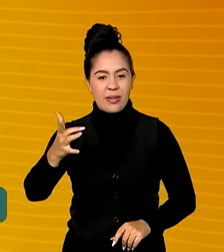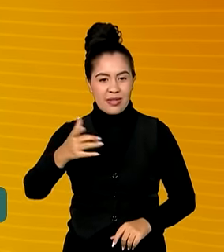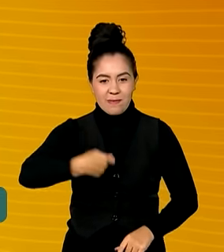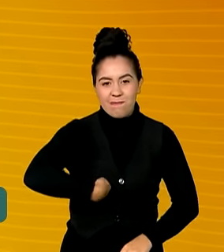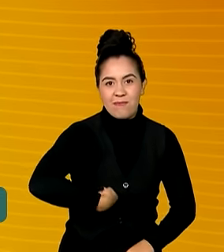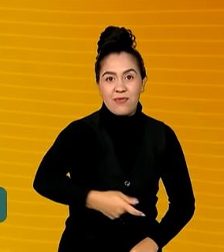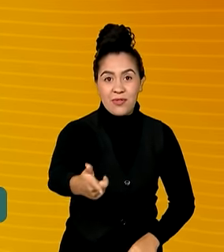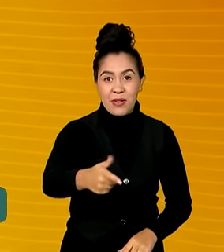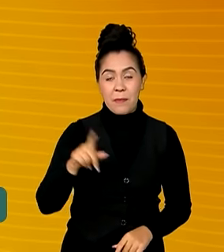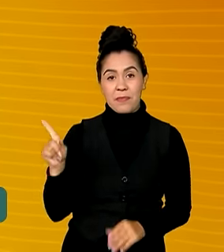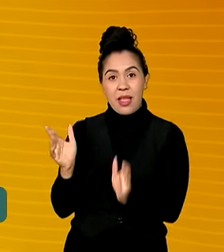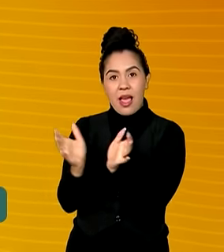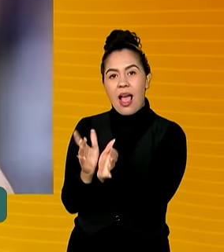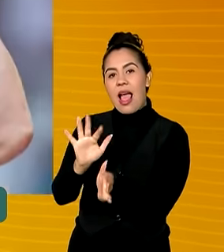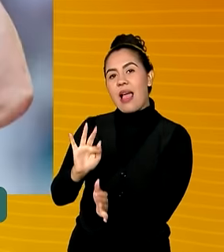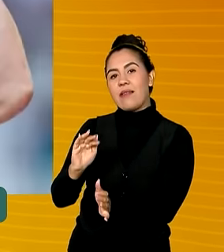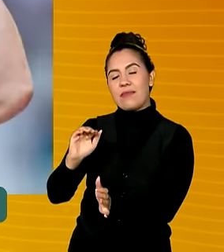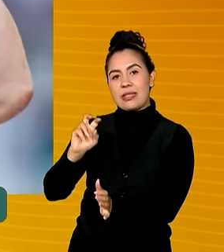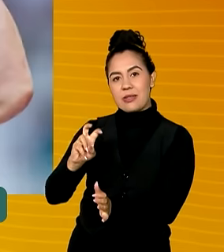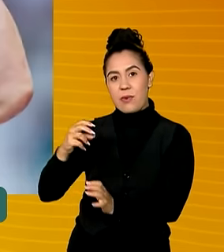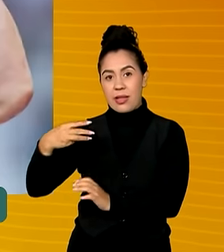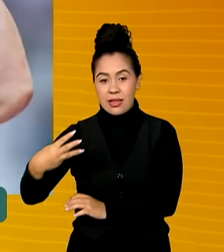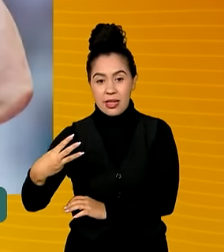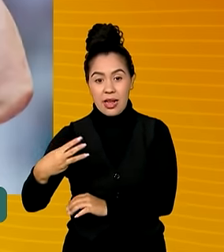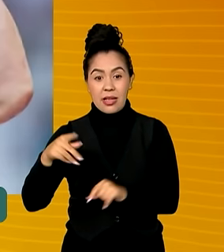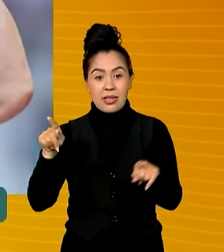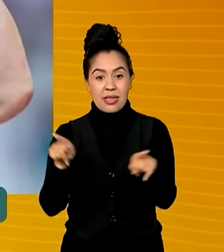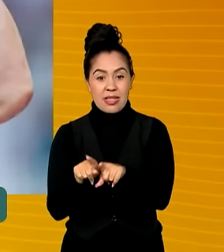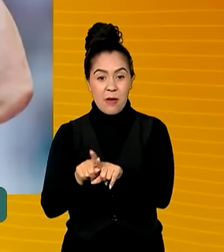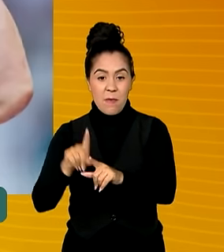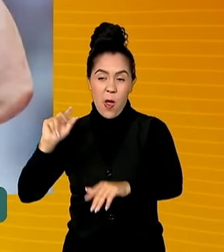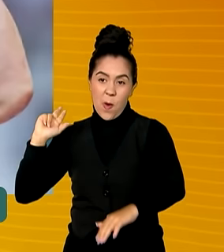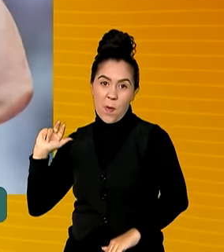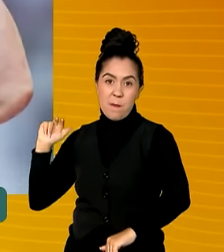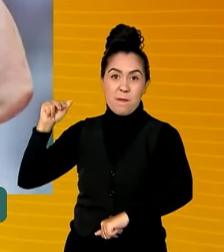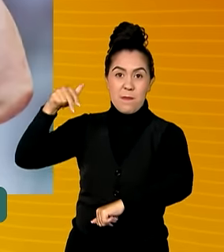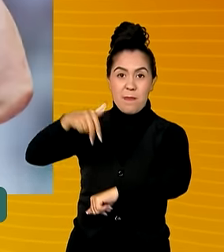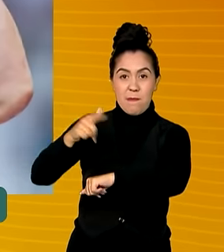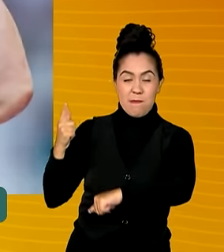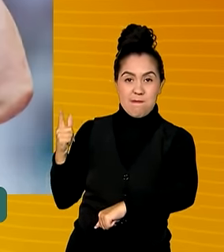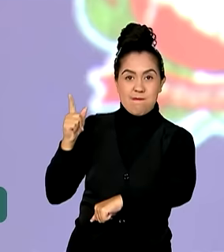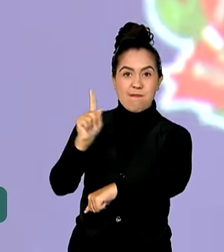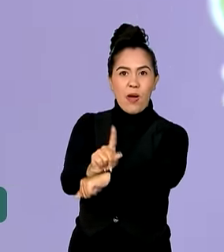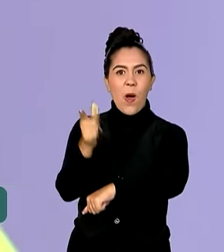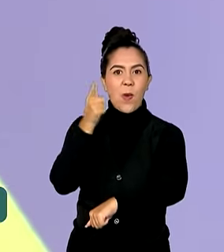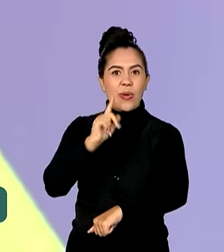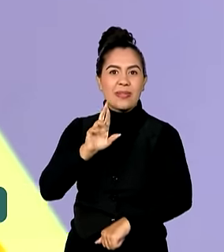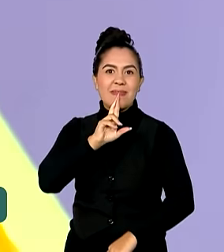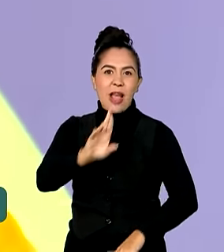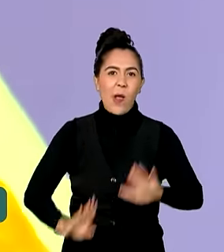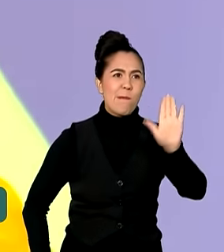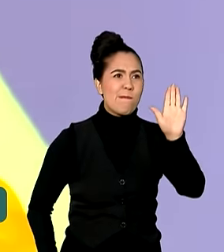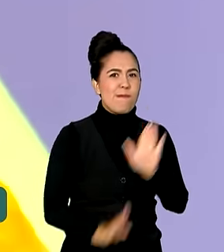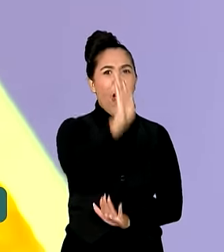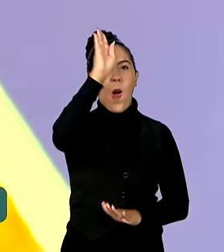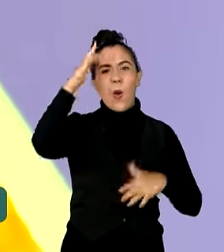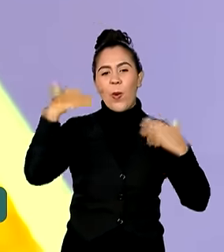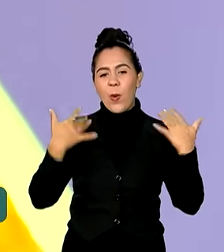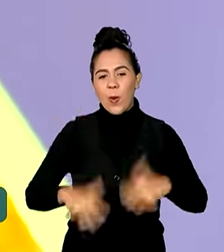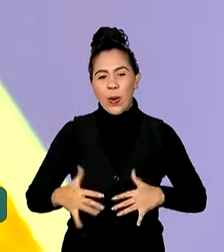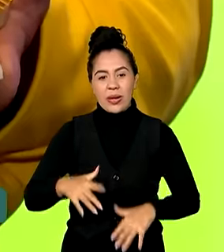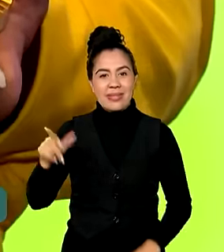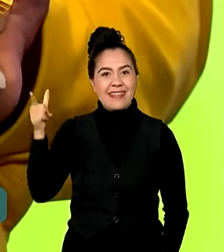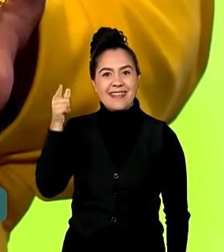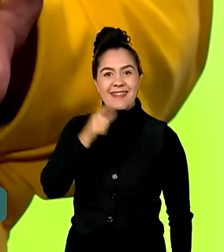F53. E o lugar mais alto do pódio veio acompanhado de um recorde. Beth venceu a prova com